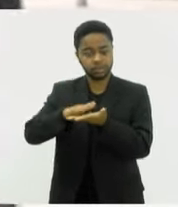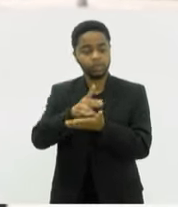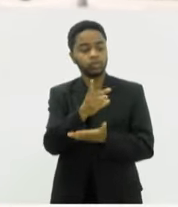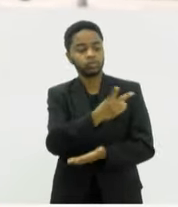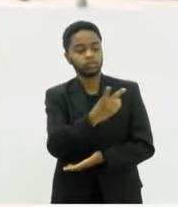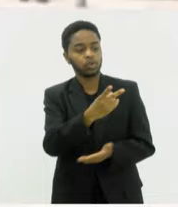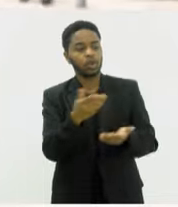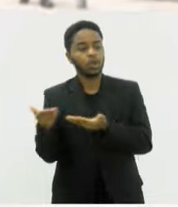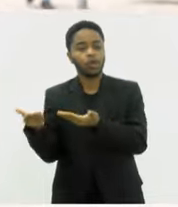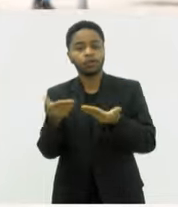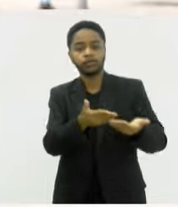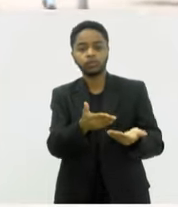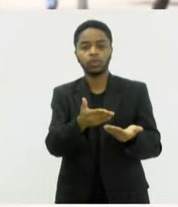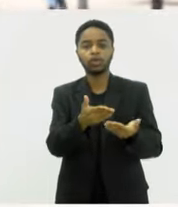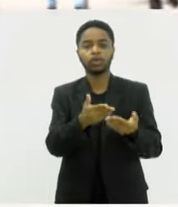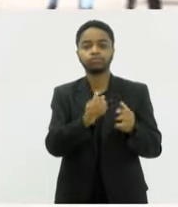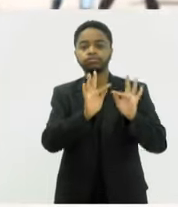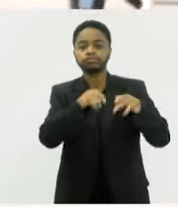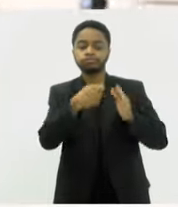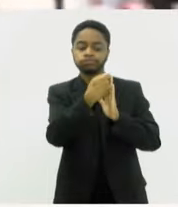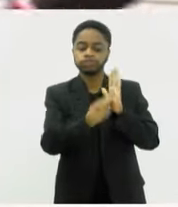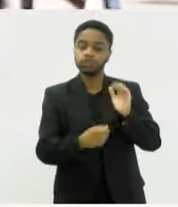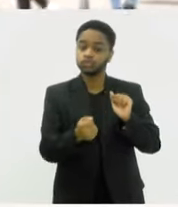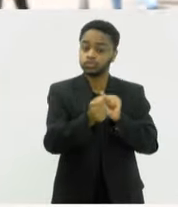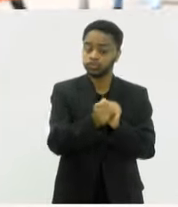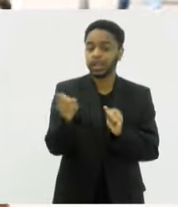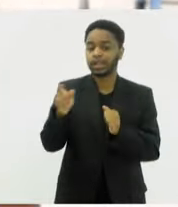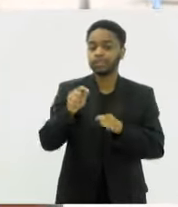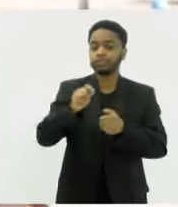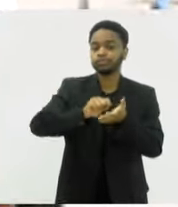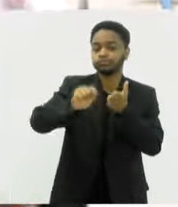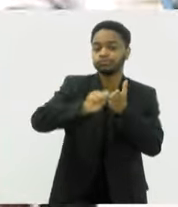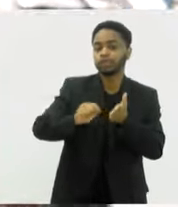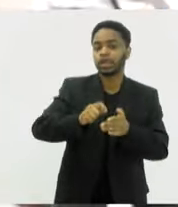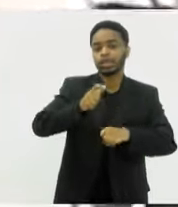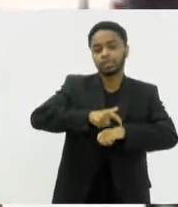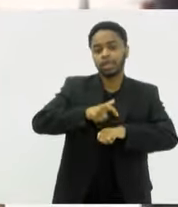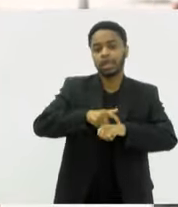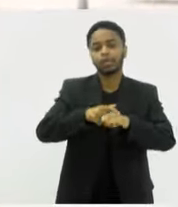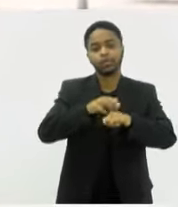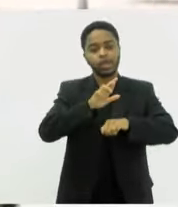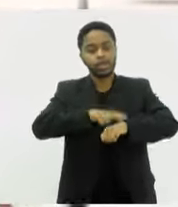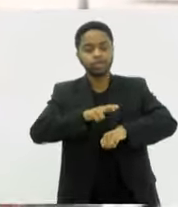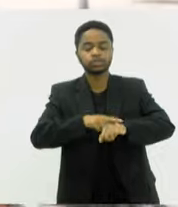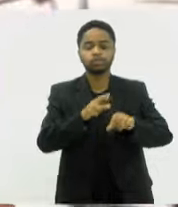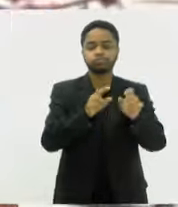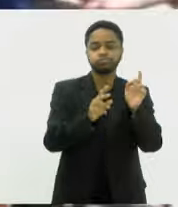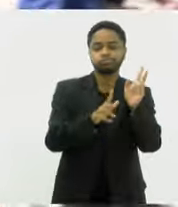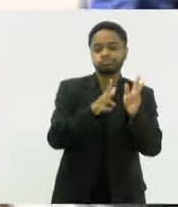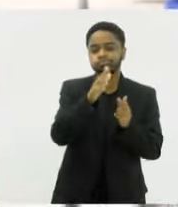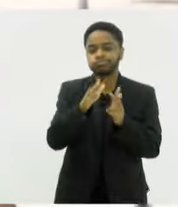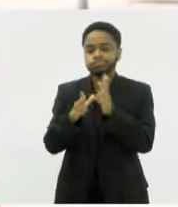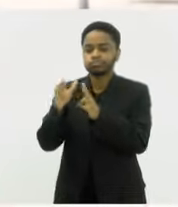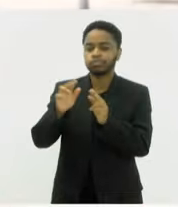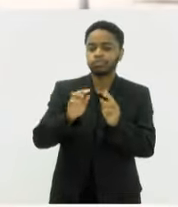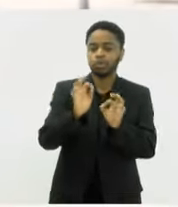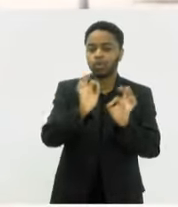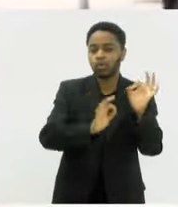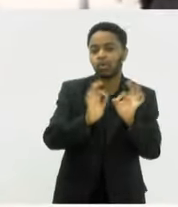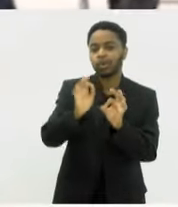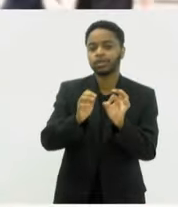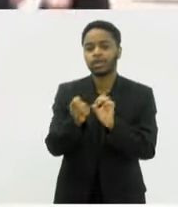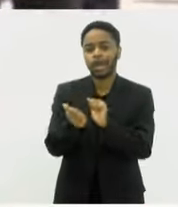terminar o samba com eles, né? Ela acabou fazendo a melodia, consertou algumas coisas, aquela mexida que toda mulher dá, né? Para